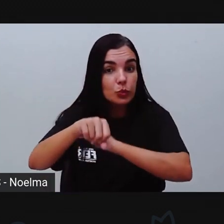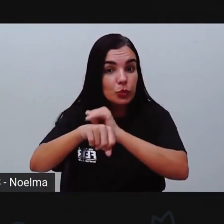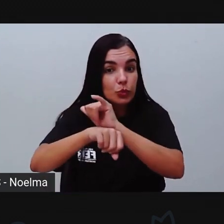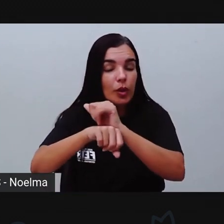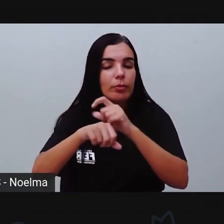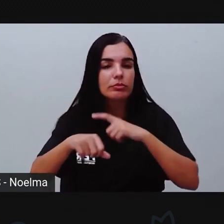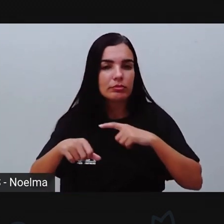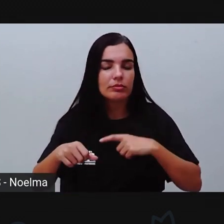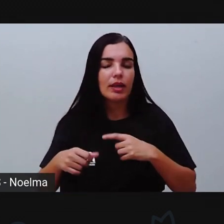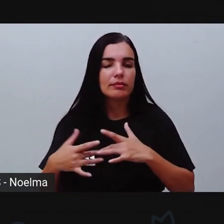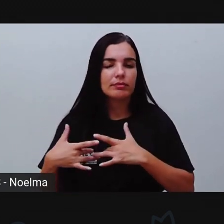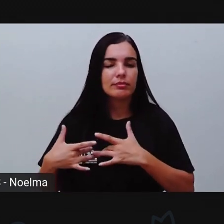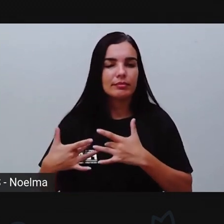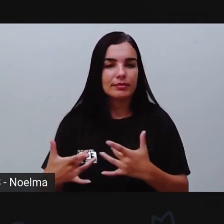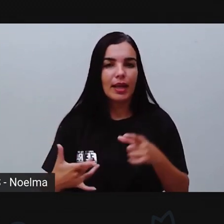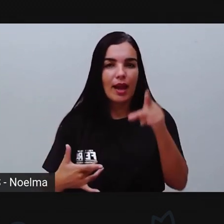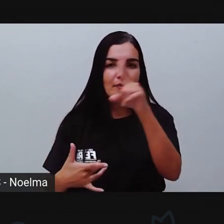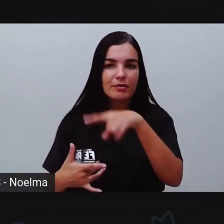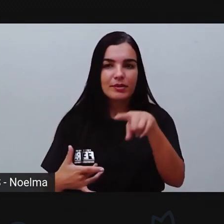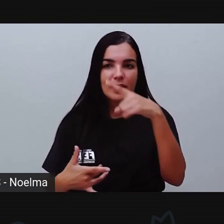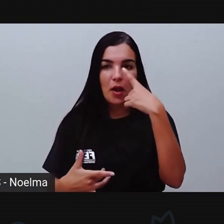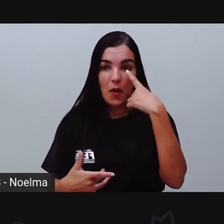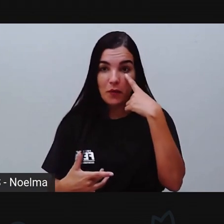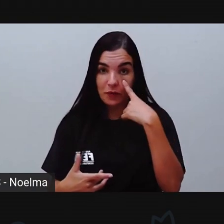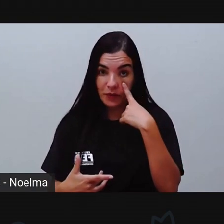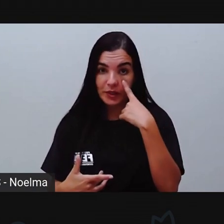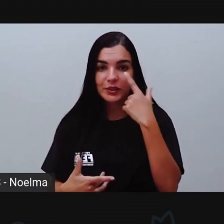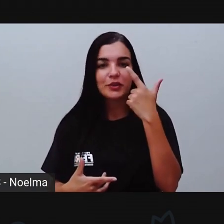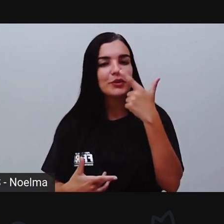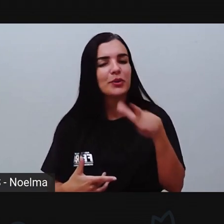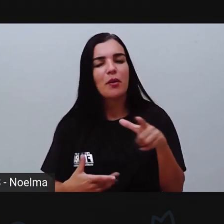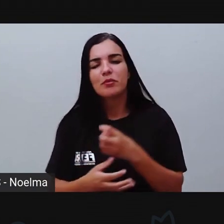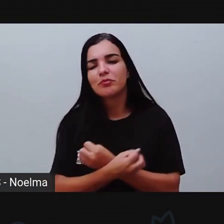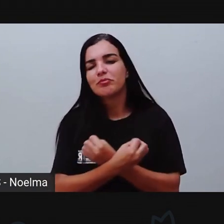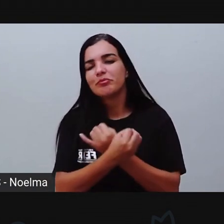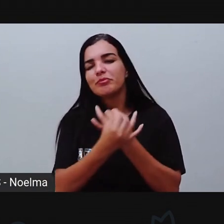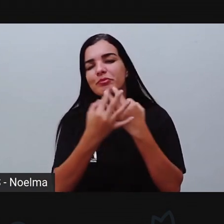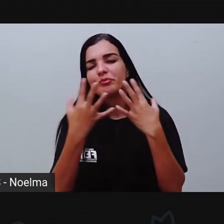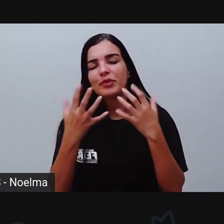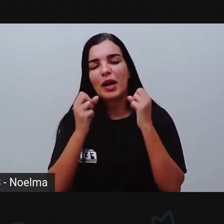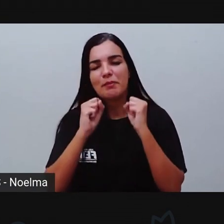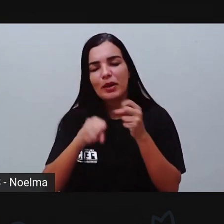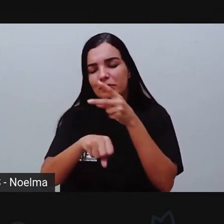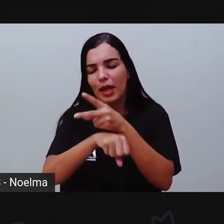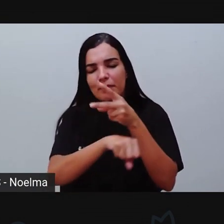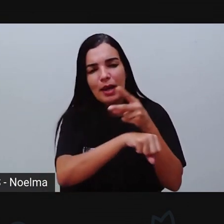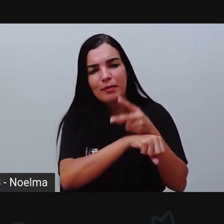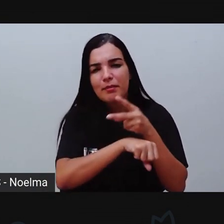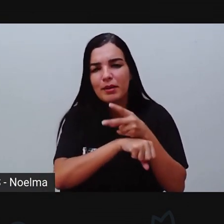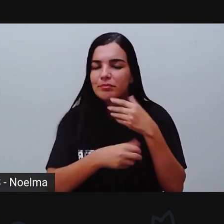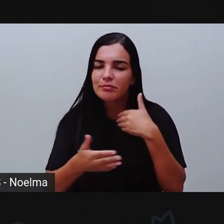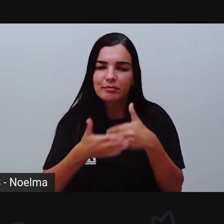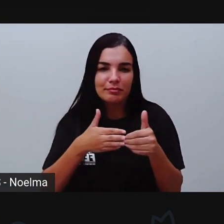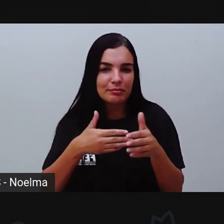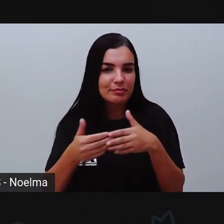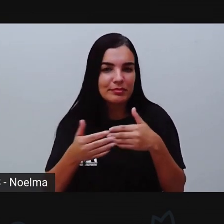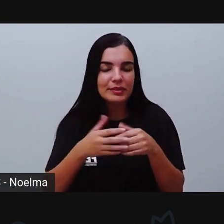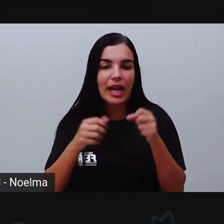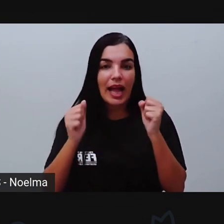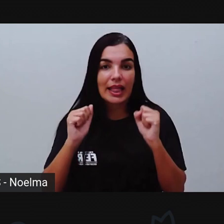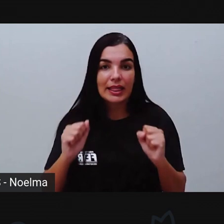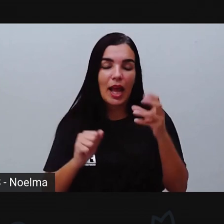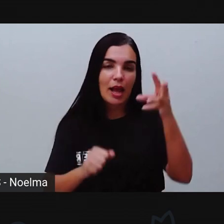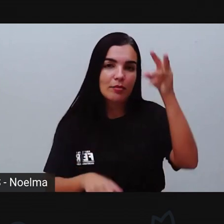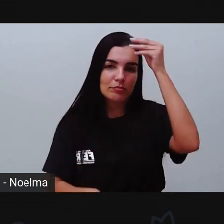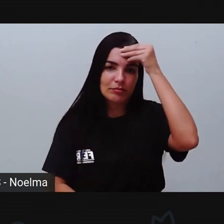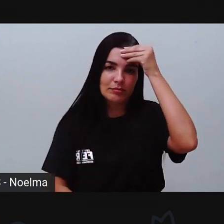vai estar disponível lá para vocês para que vocês possam assistir quantas vezes vocês acharem necessárias, né? Até que vocês